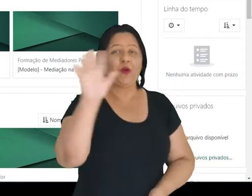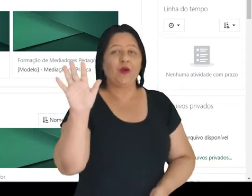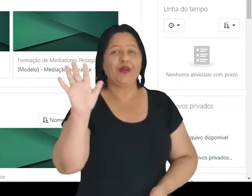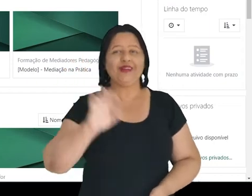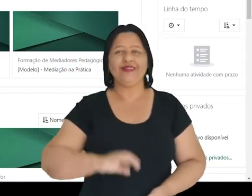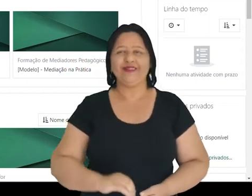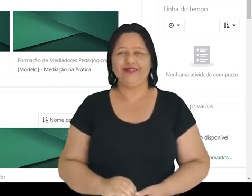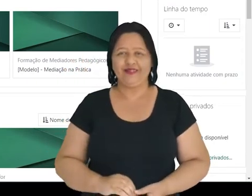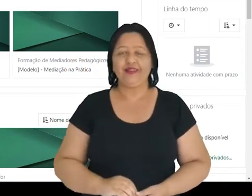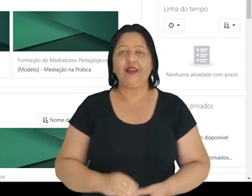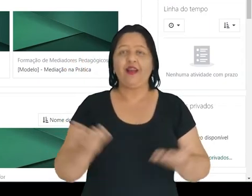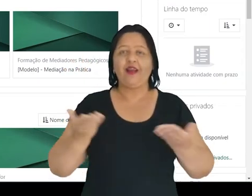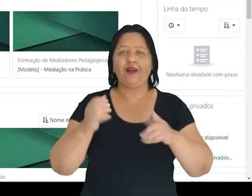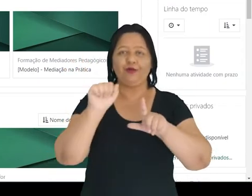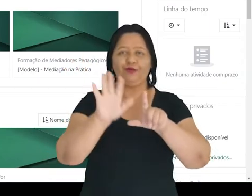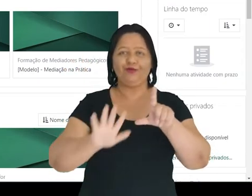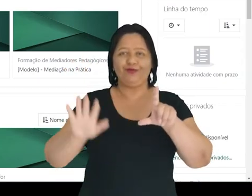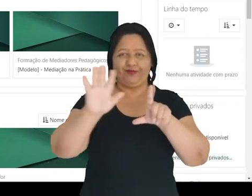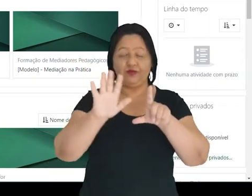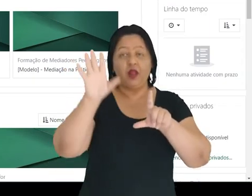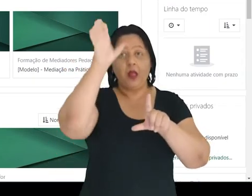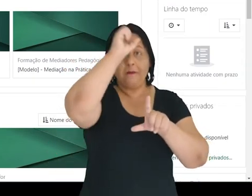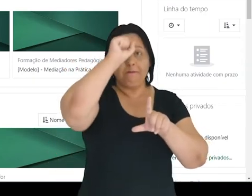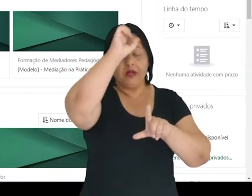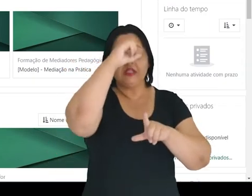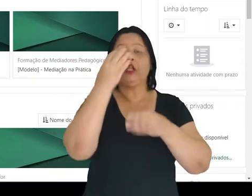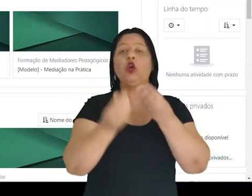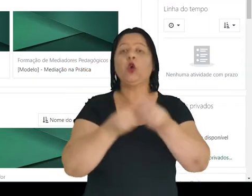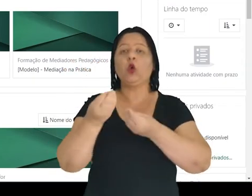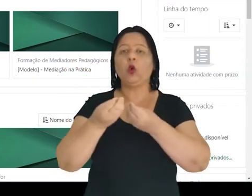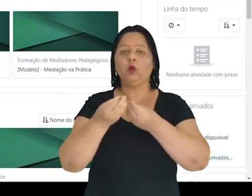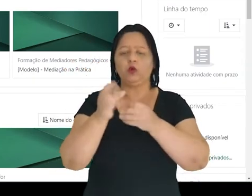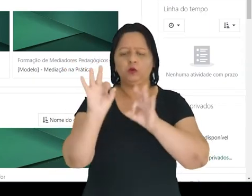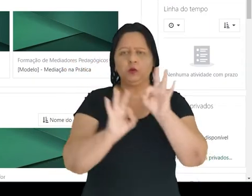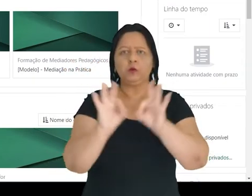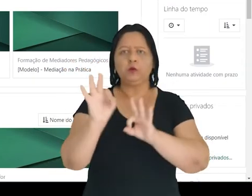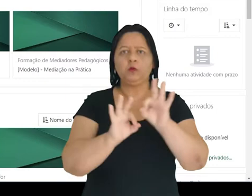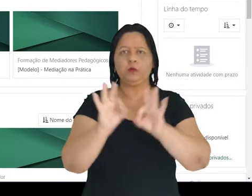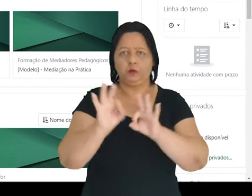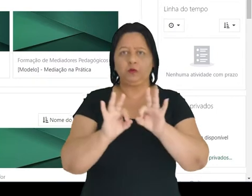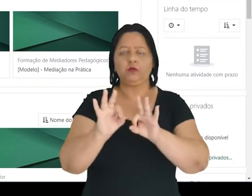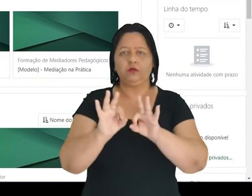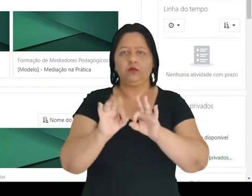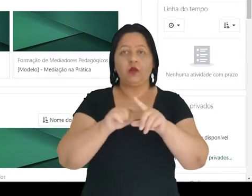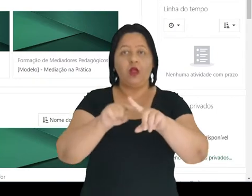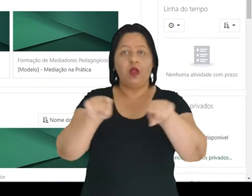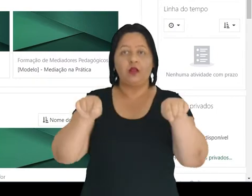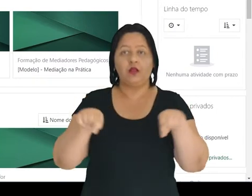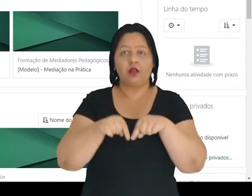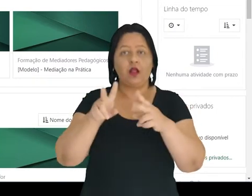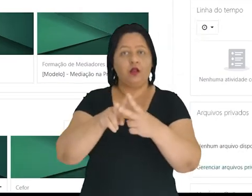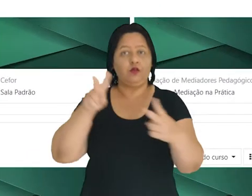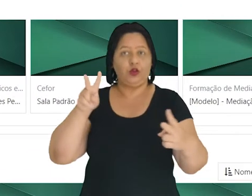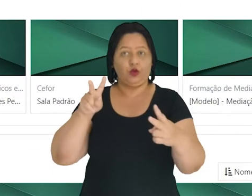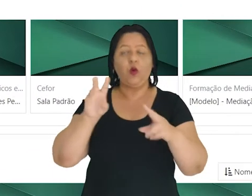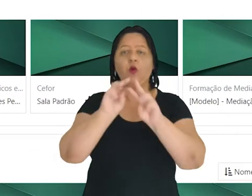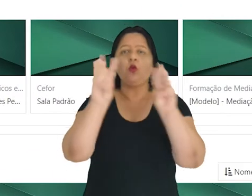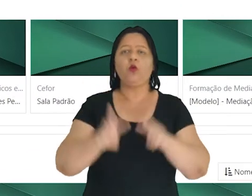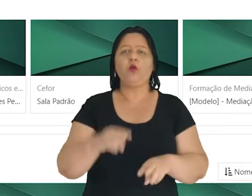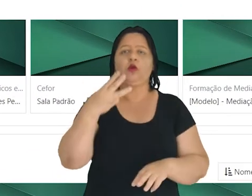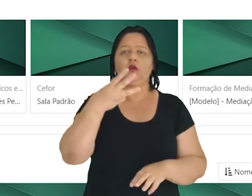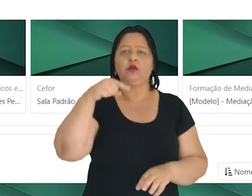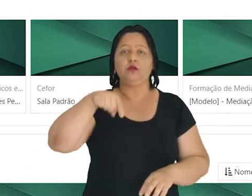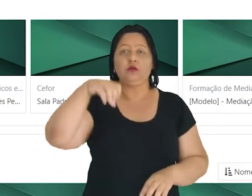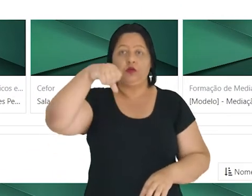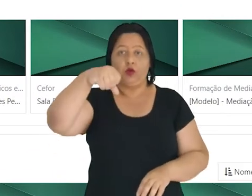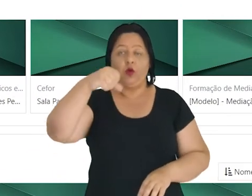Olá, neste tutorial vamos aprender a configurar a sala virtual no Moodle 3.9. Então, primeiramente,